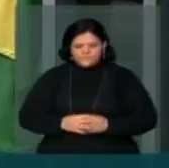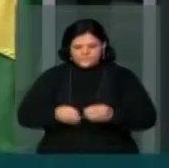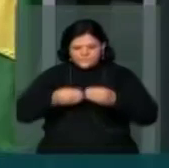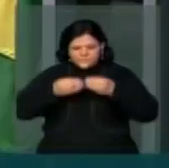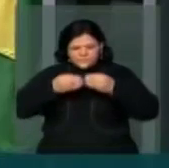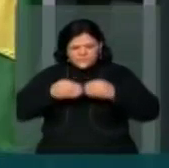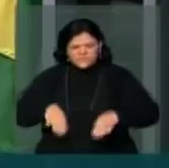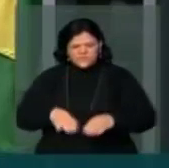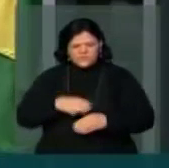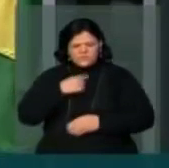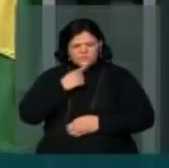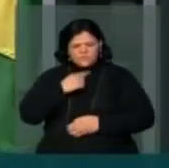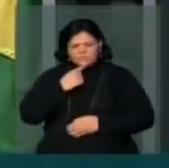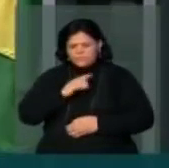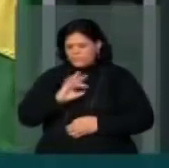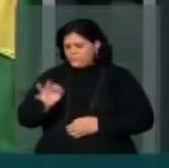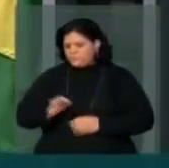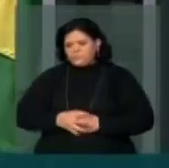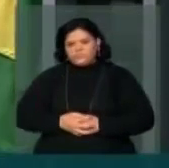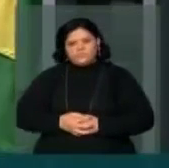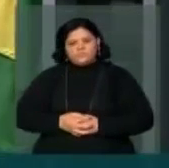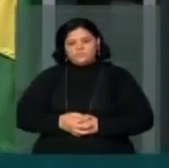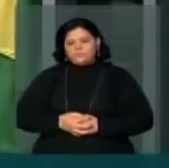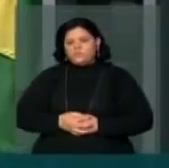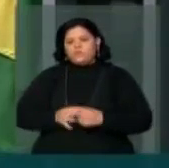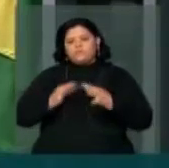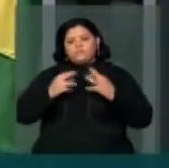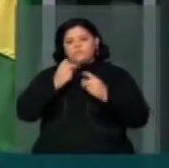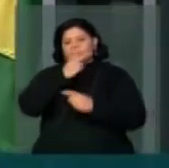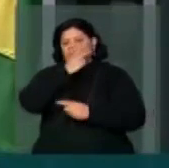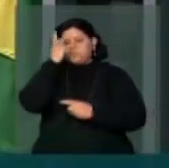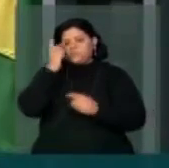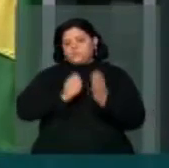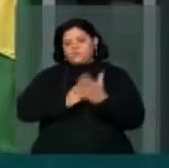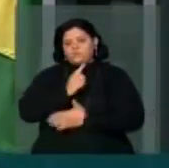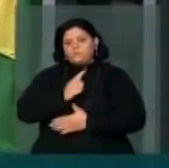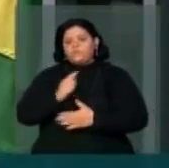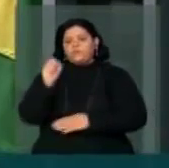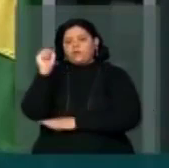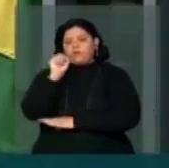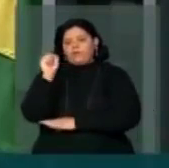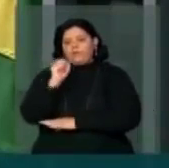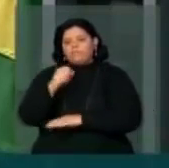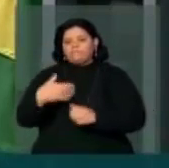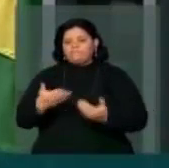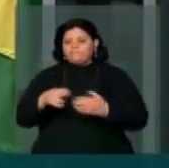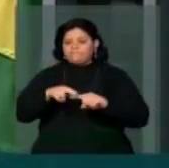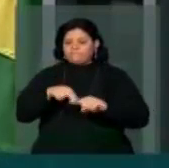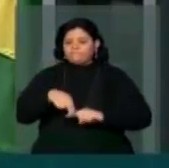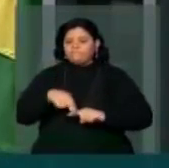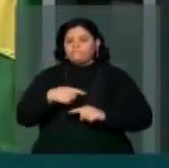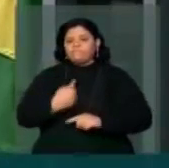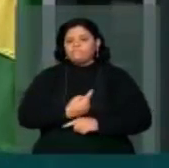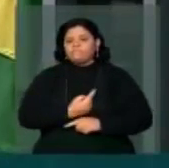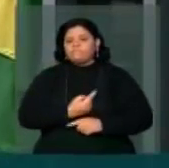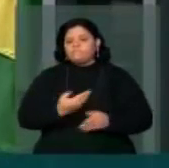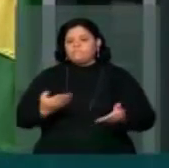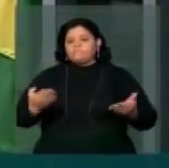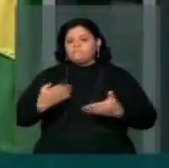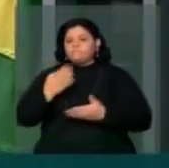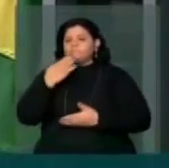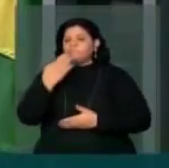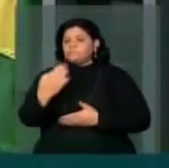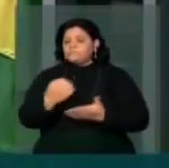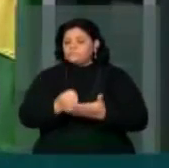sem dúvida nenhuma a todos os compradores de automóvel. Por isso, nós estamos pedindo